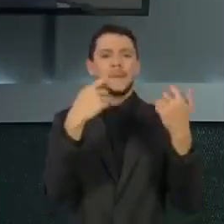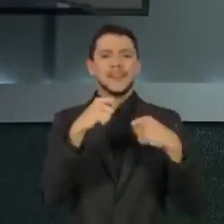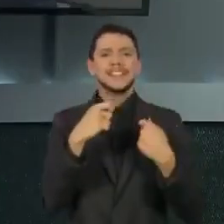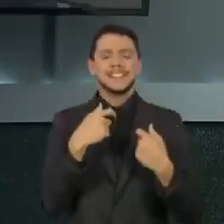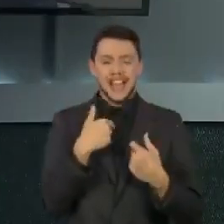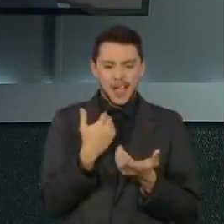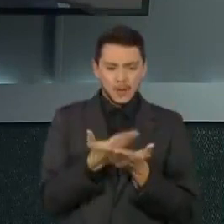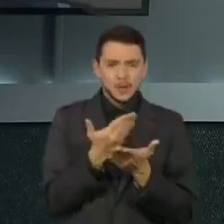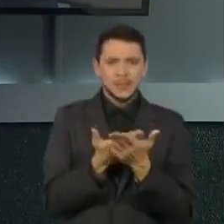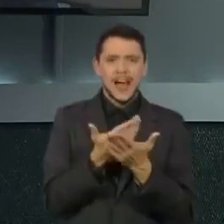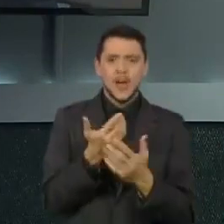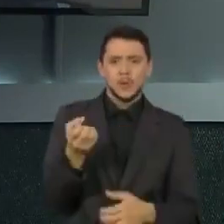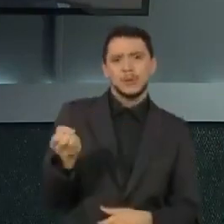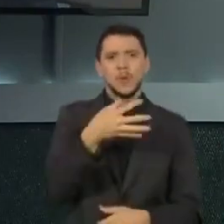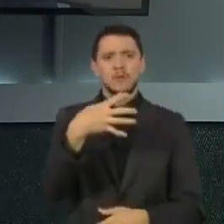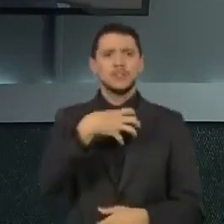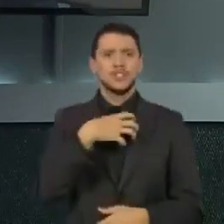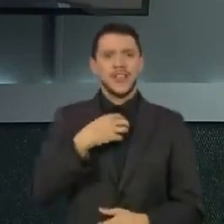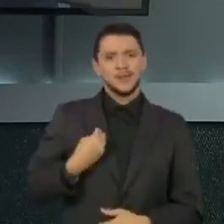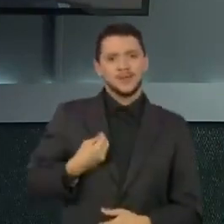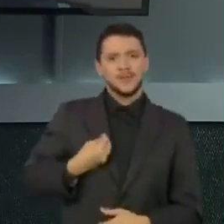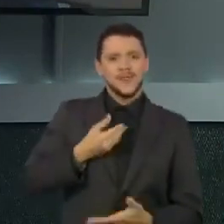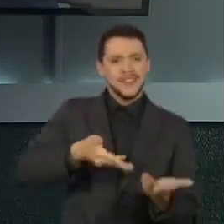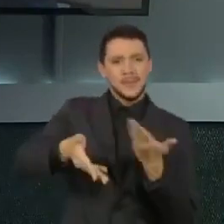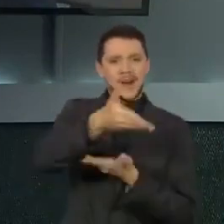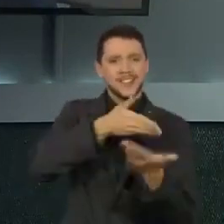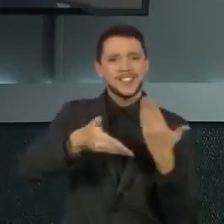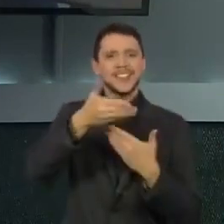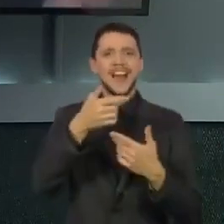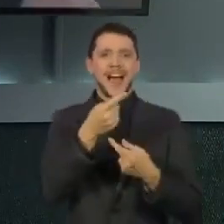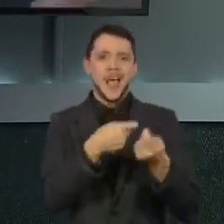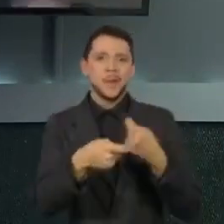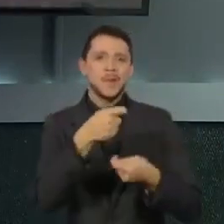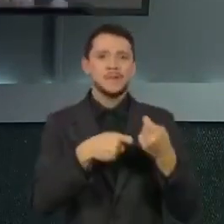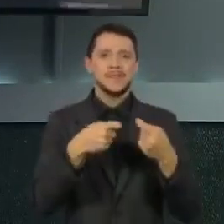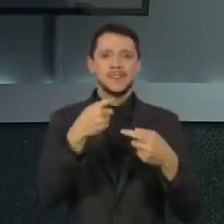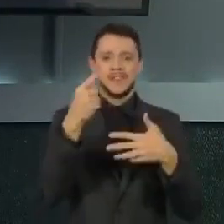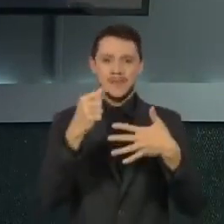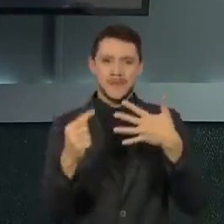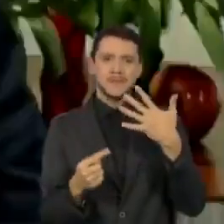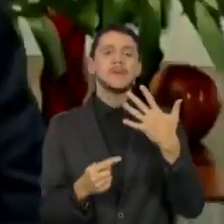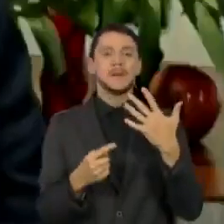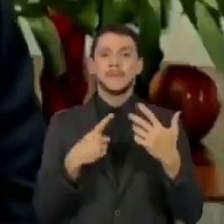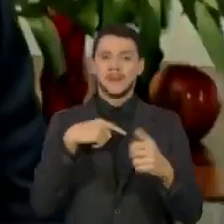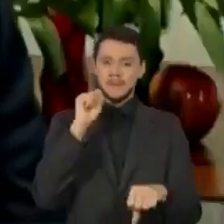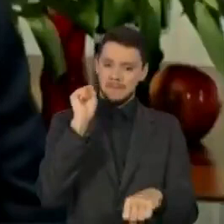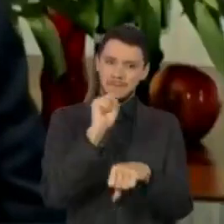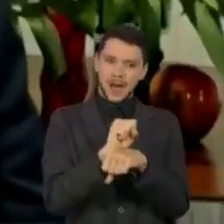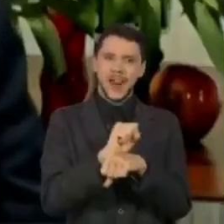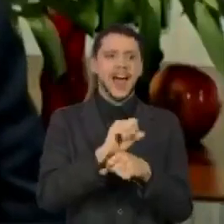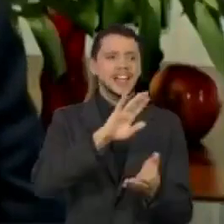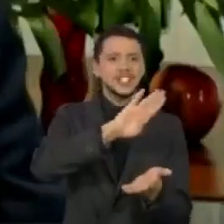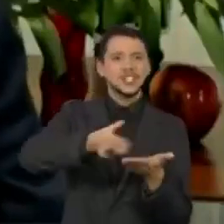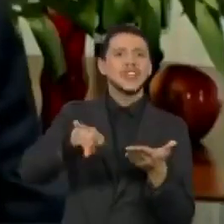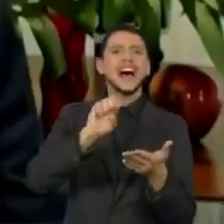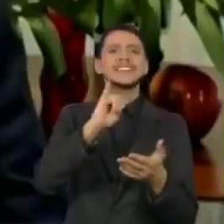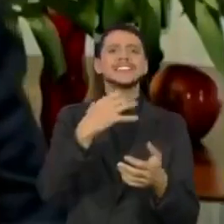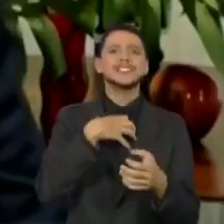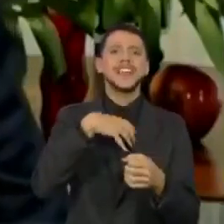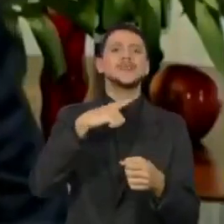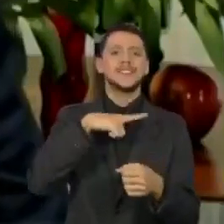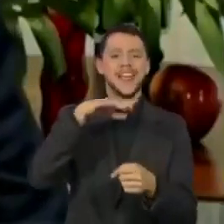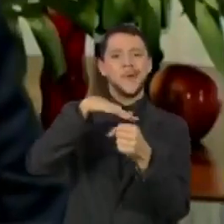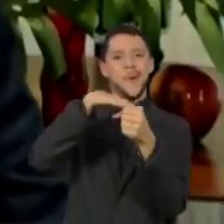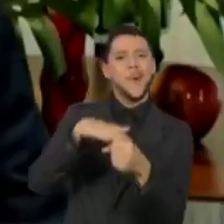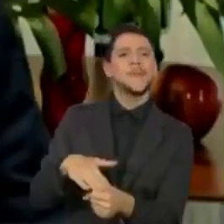a maneira de partilhar a vida, os bens, a economia, de suspender e eliminar qualquer forma de opressão de uma